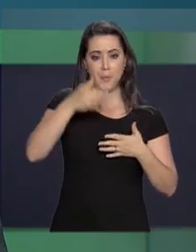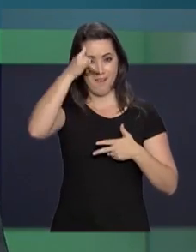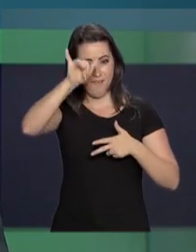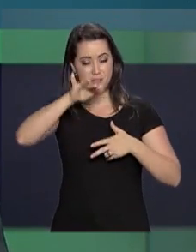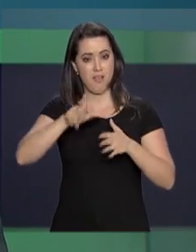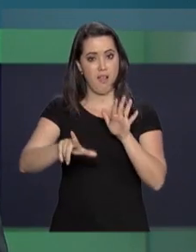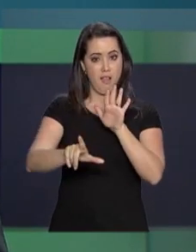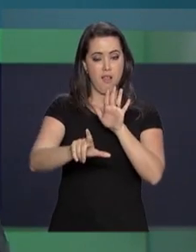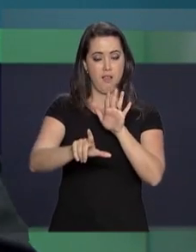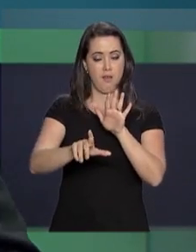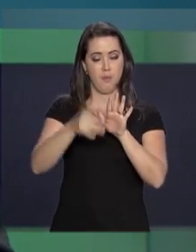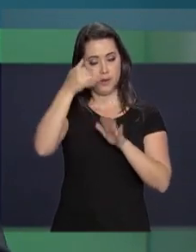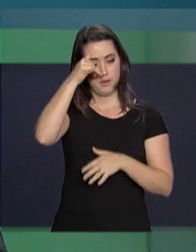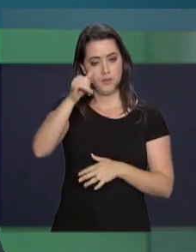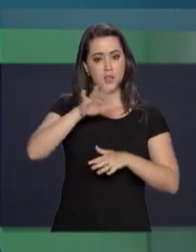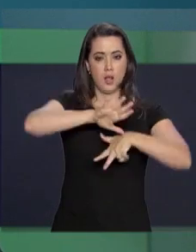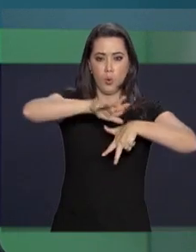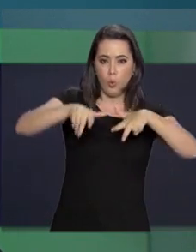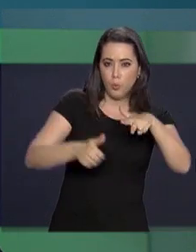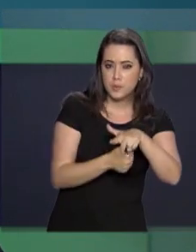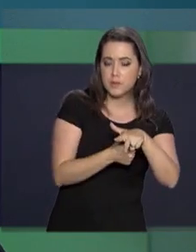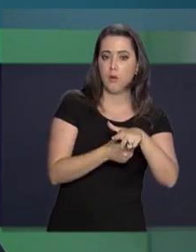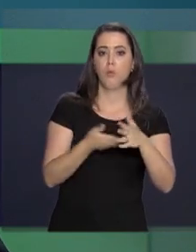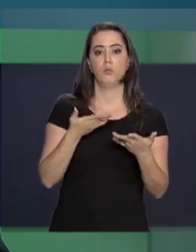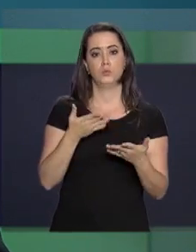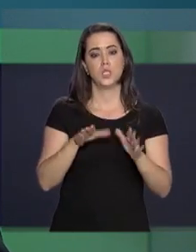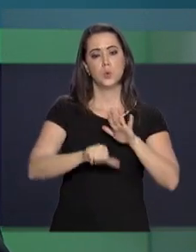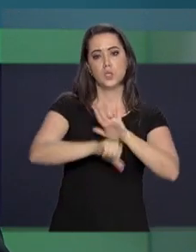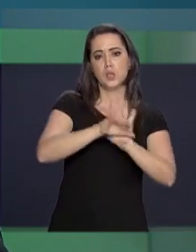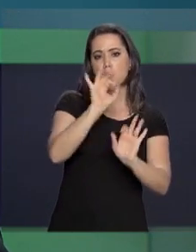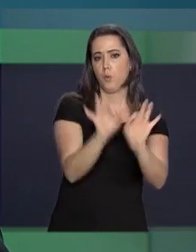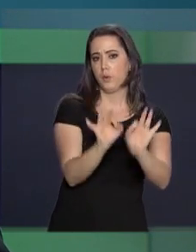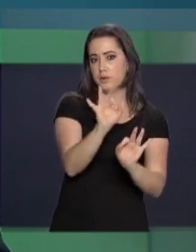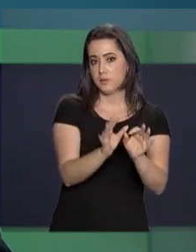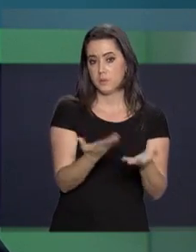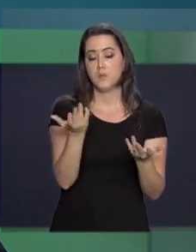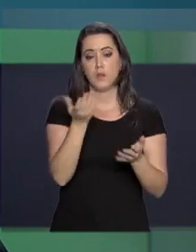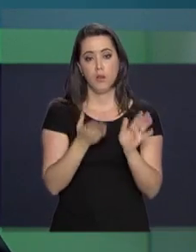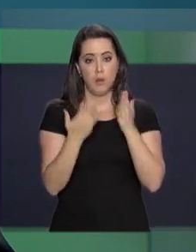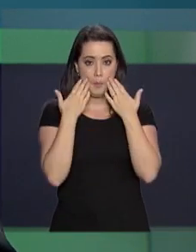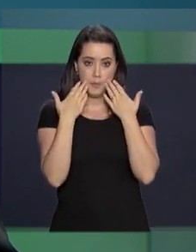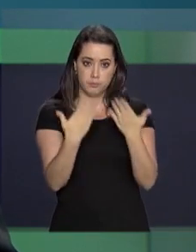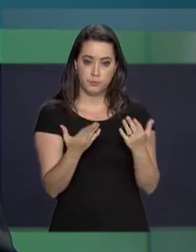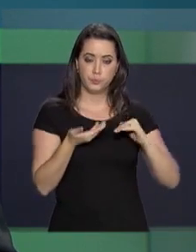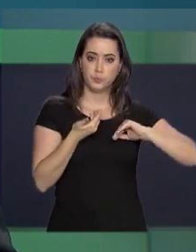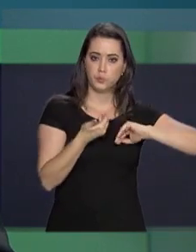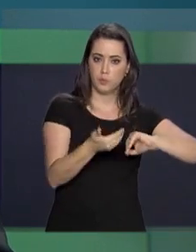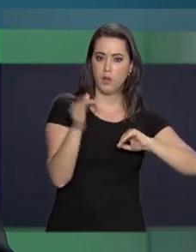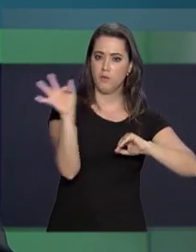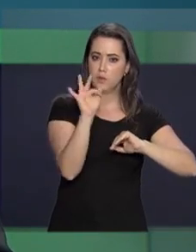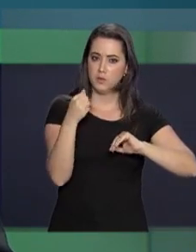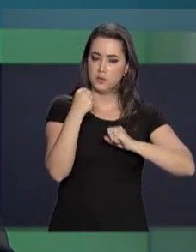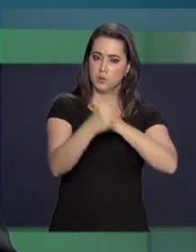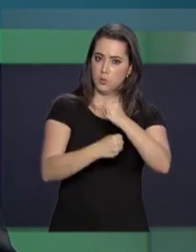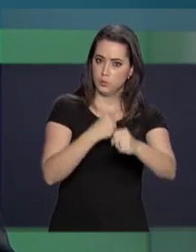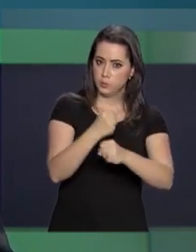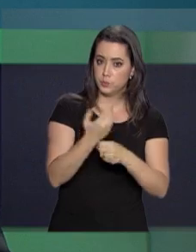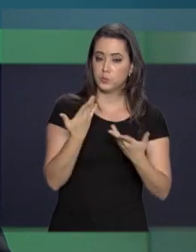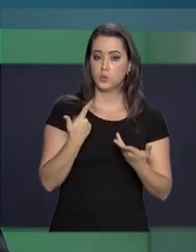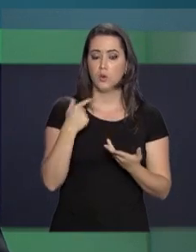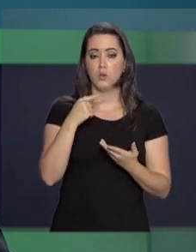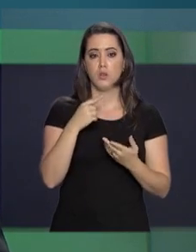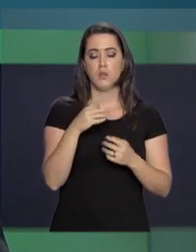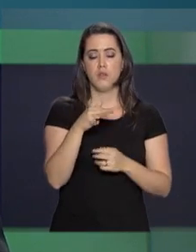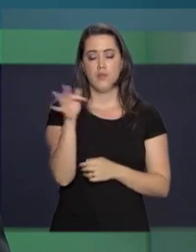leis contra a corrupção e o crime organizado. Ele pretende apresentar ao Congresso, em fevereiro, no início da próxima legislatura, um